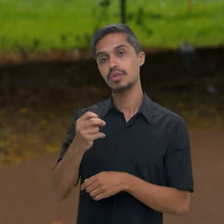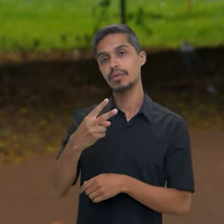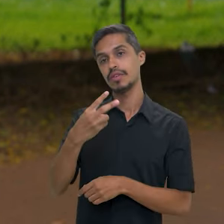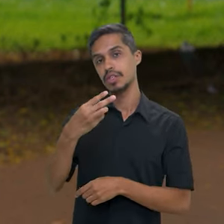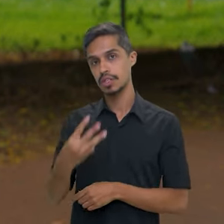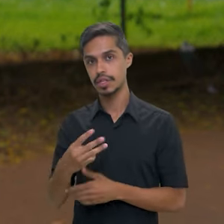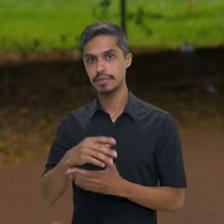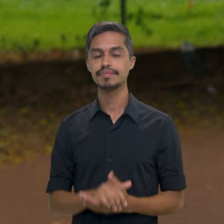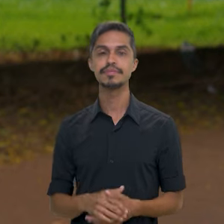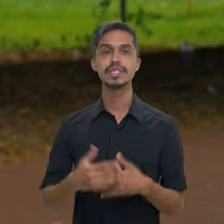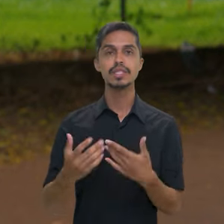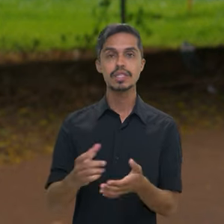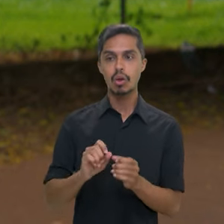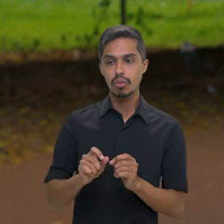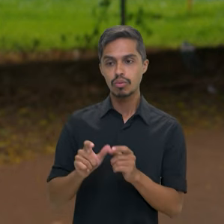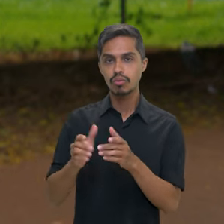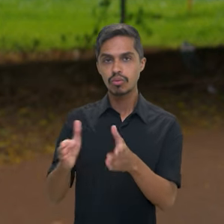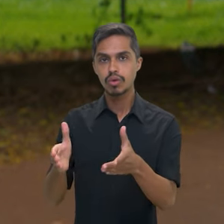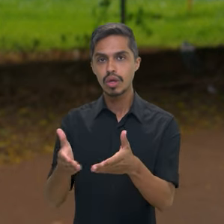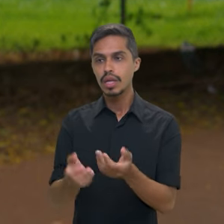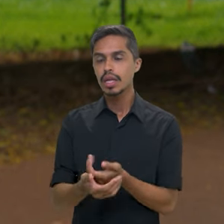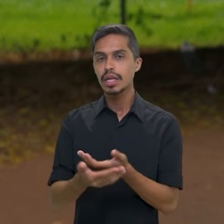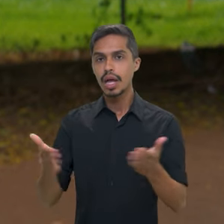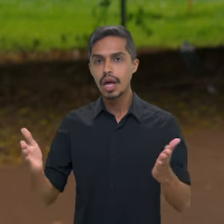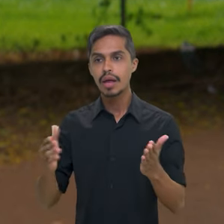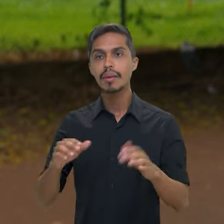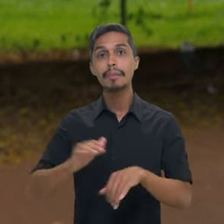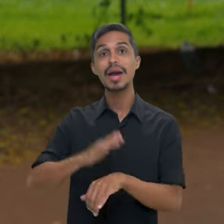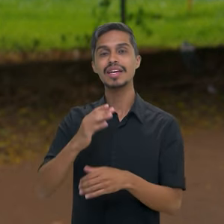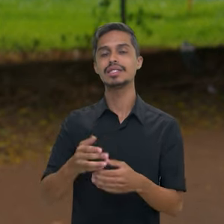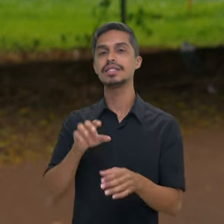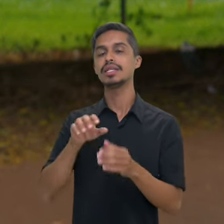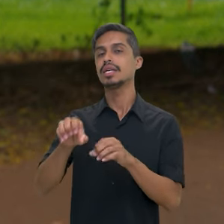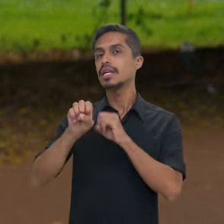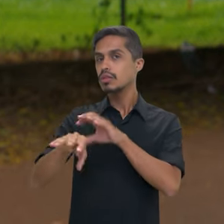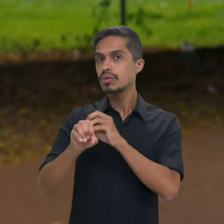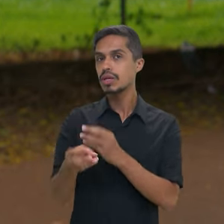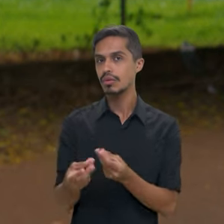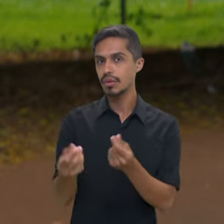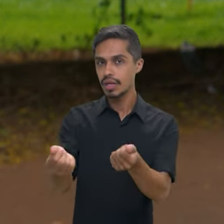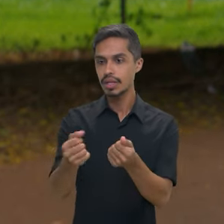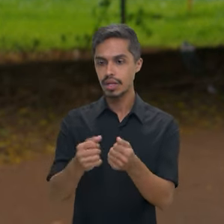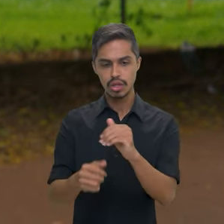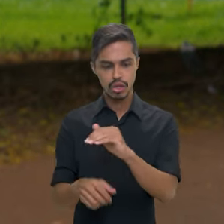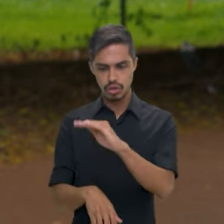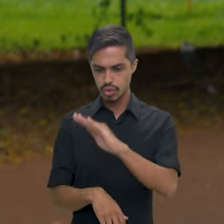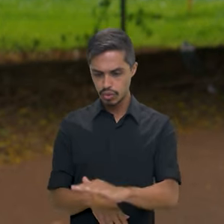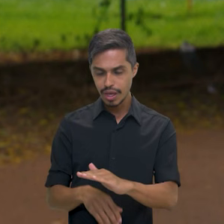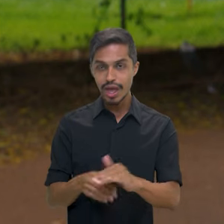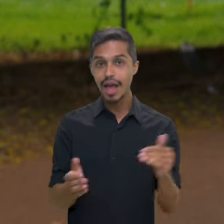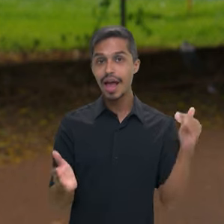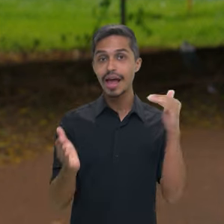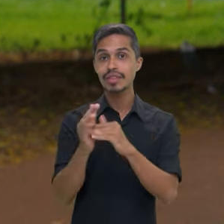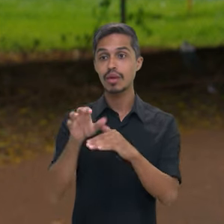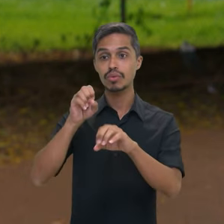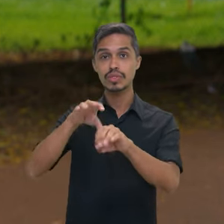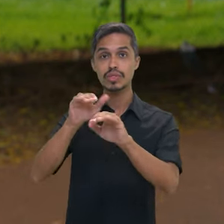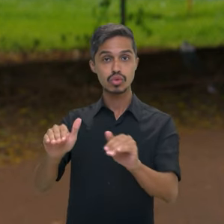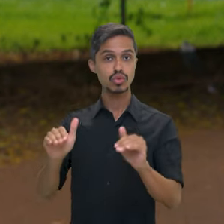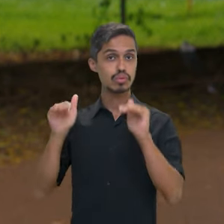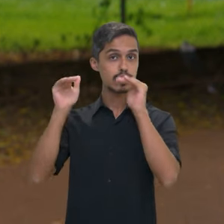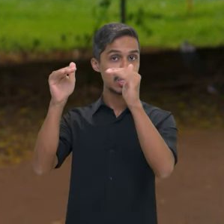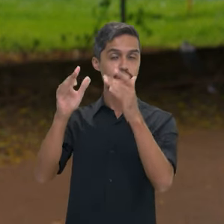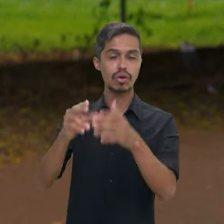2023. A ampliação do acesso à educação de qualidade, desde a educação infantil até o ensino